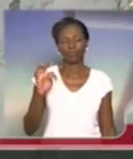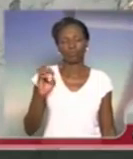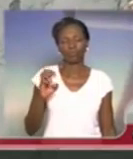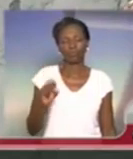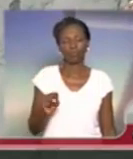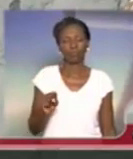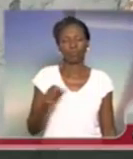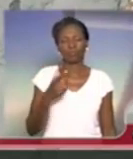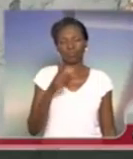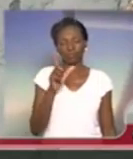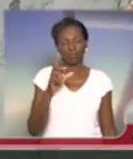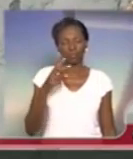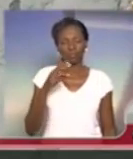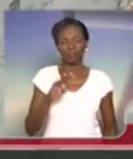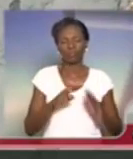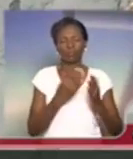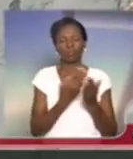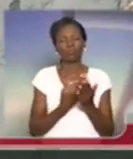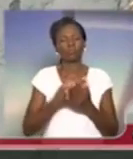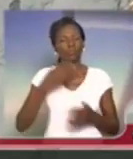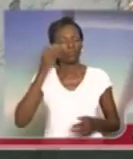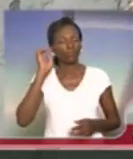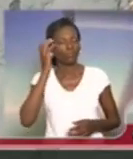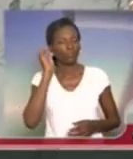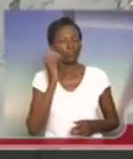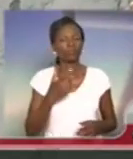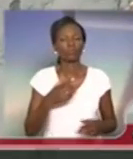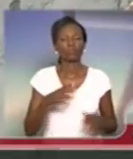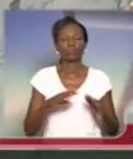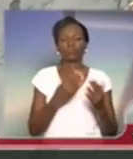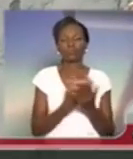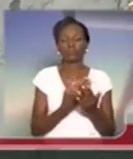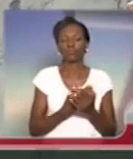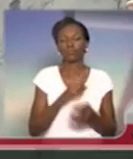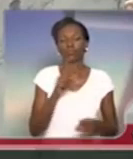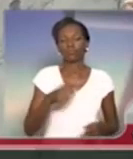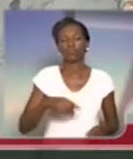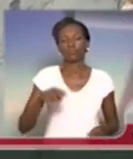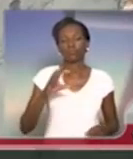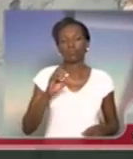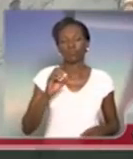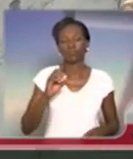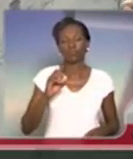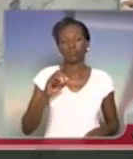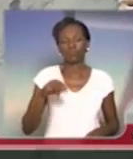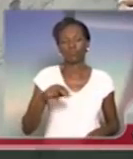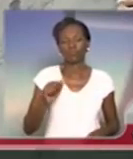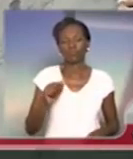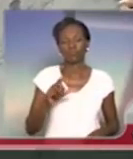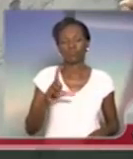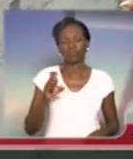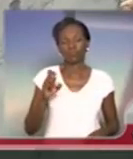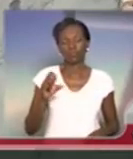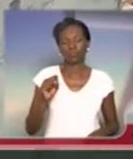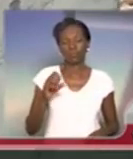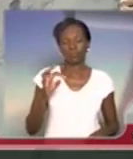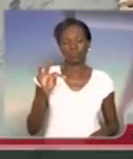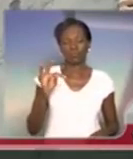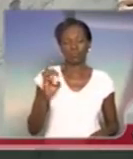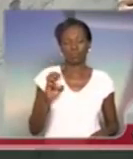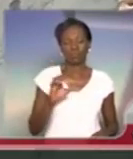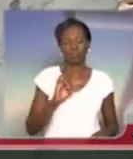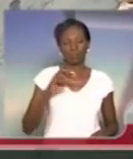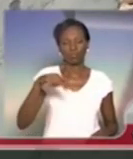estadual Coab Inácio Monteiro, Zona Leste. Coab Inácio Monteiro III, Zona Leste.